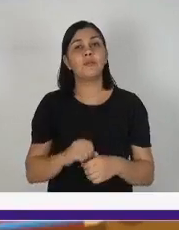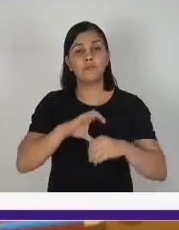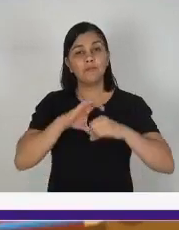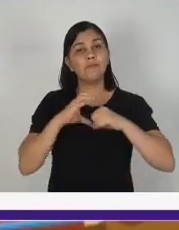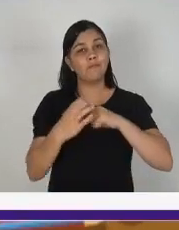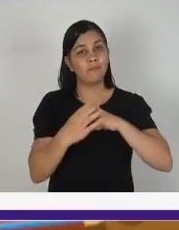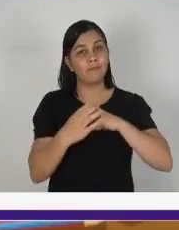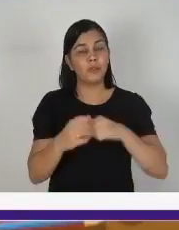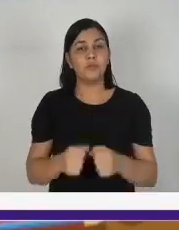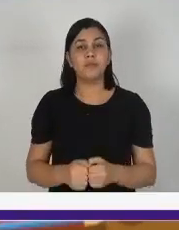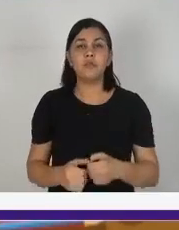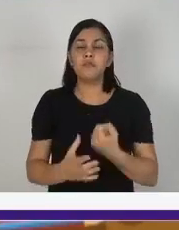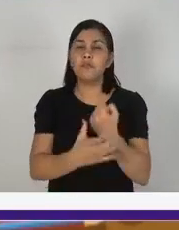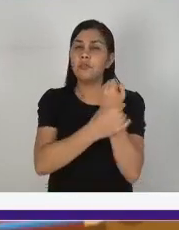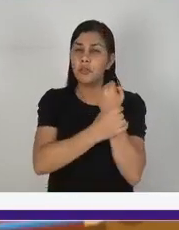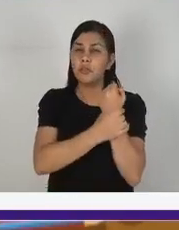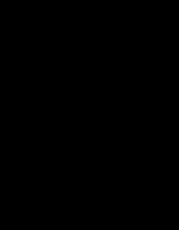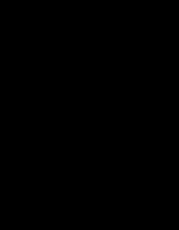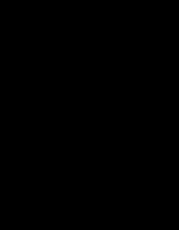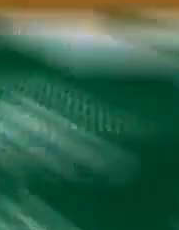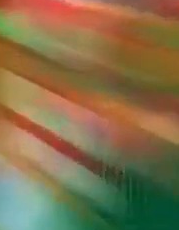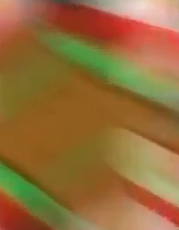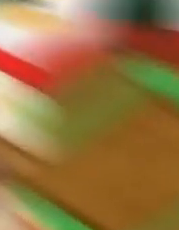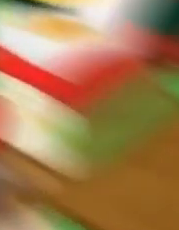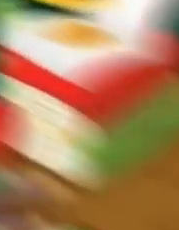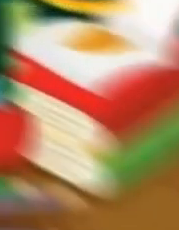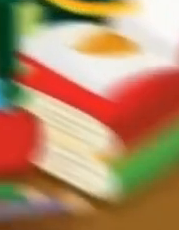e mantenha sua família também em segurança.